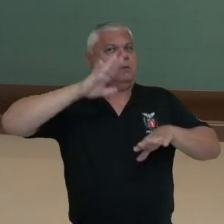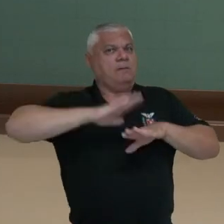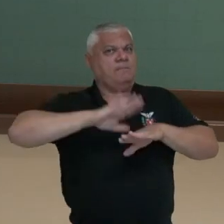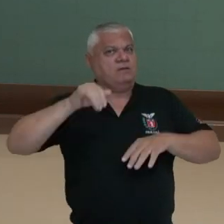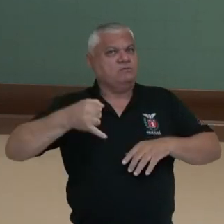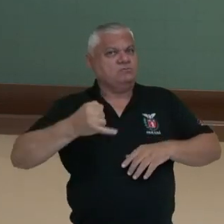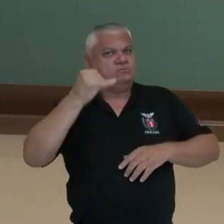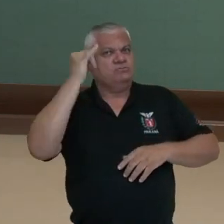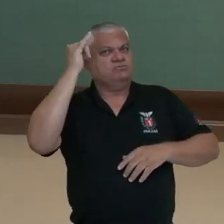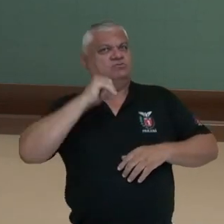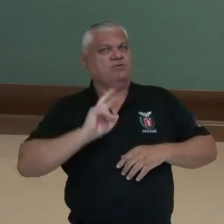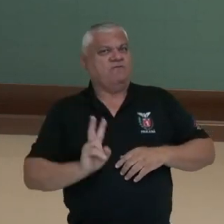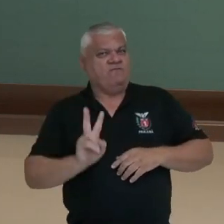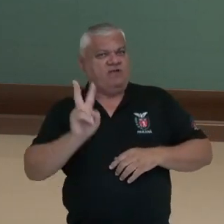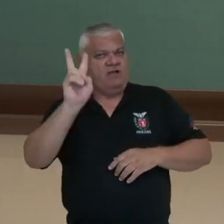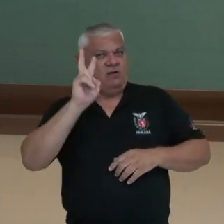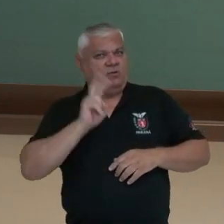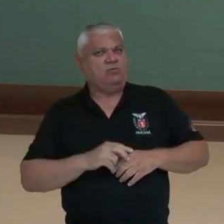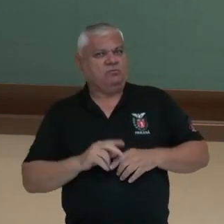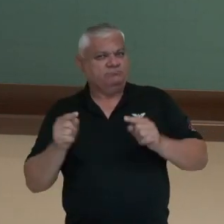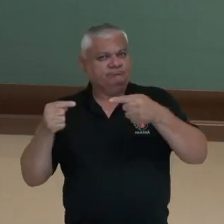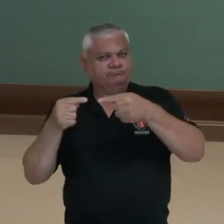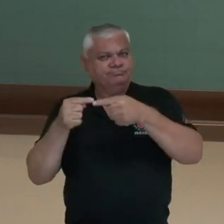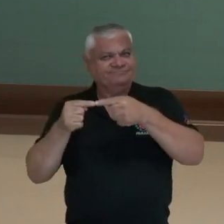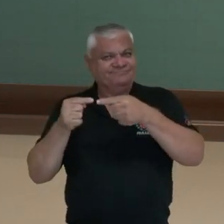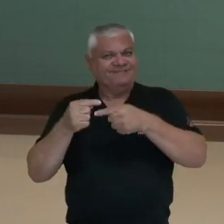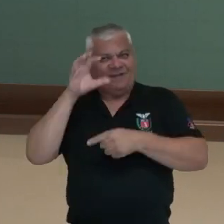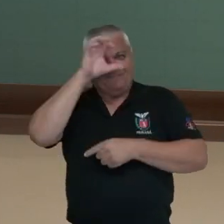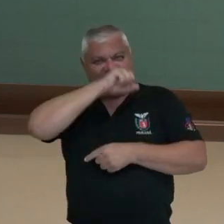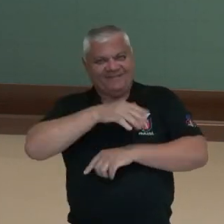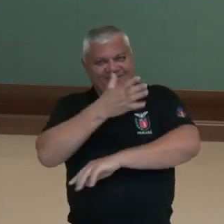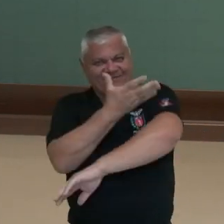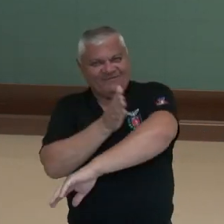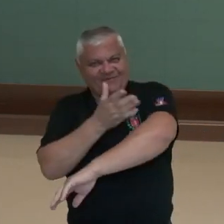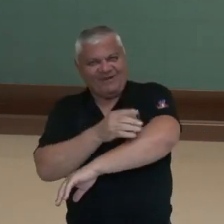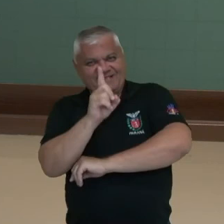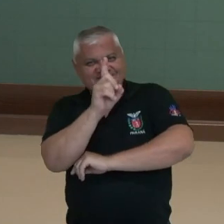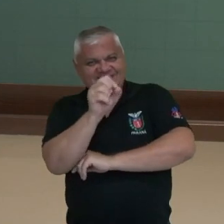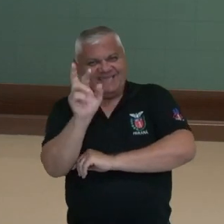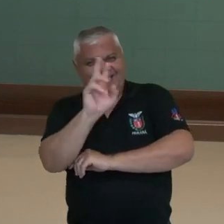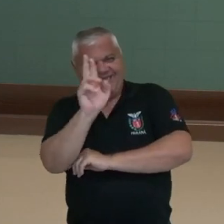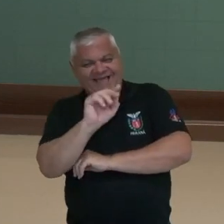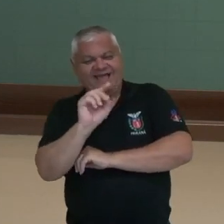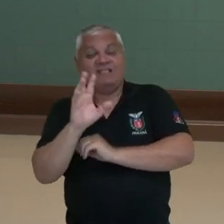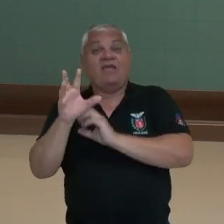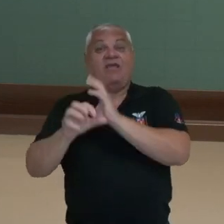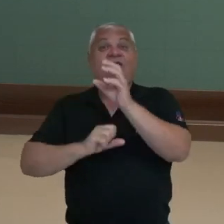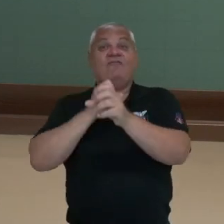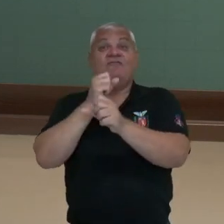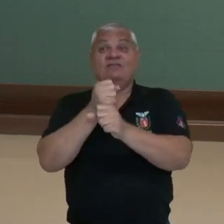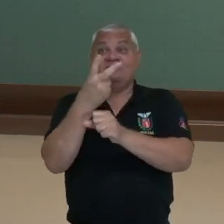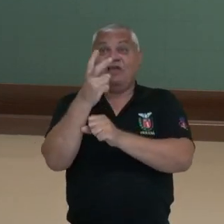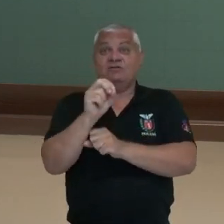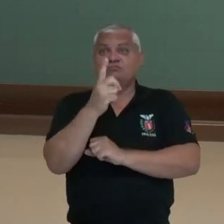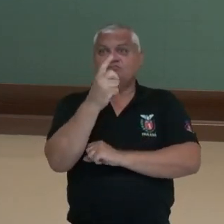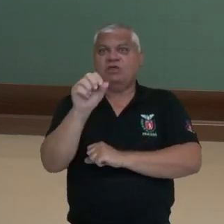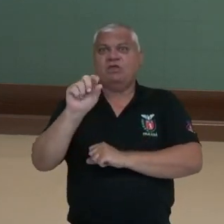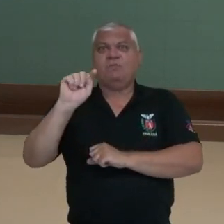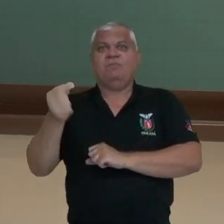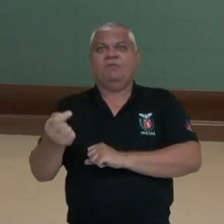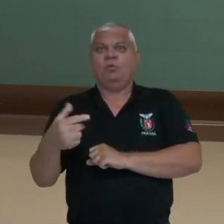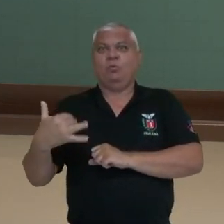valor que a gente viu ali dessa aplicação, que é aplicando 100 reais por mês, depois de 20 anos está 100 mil. Imagine se isso